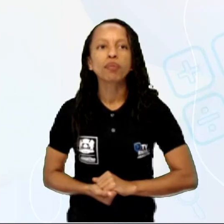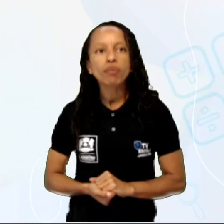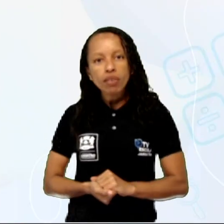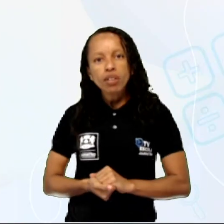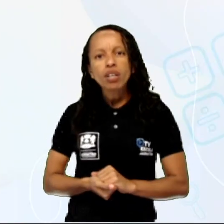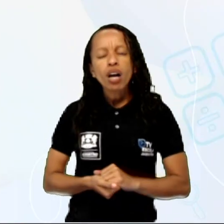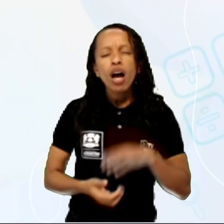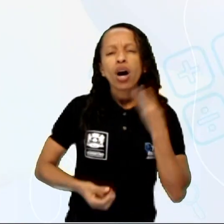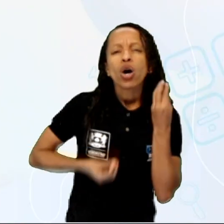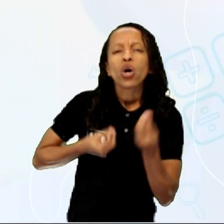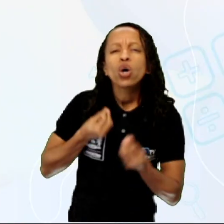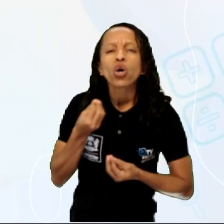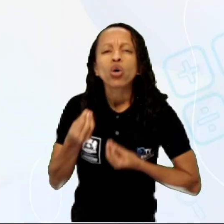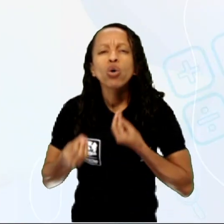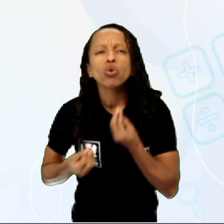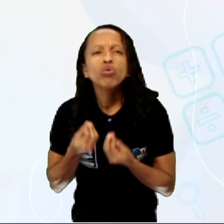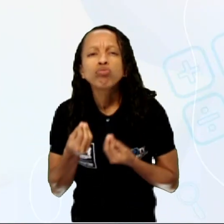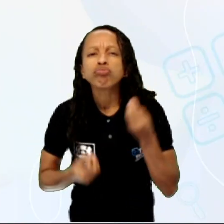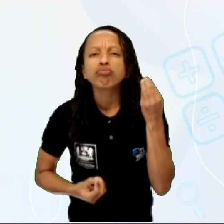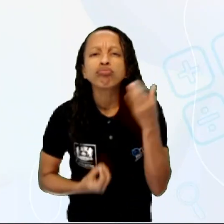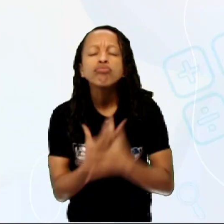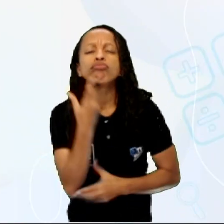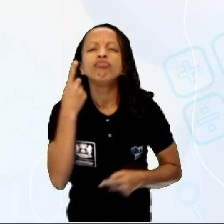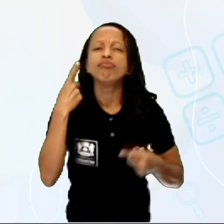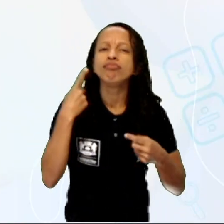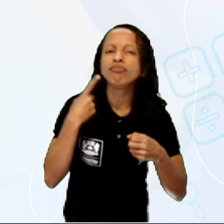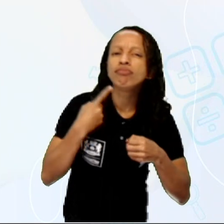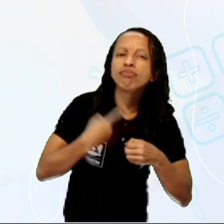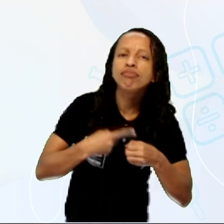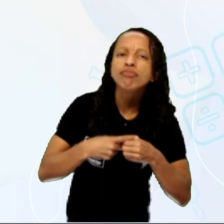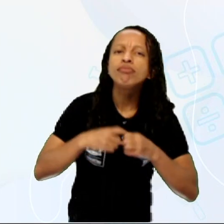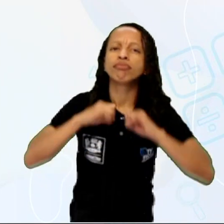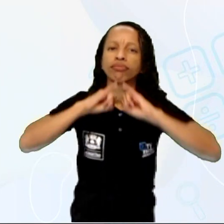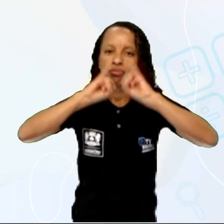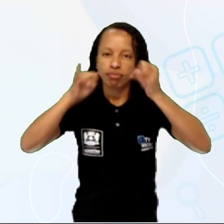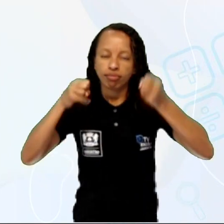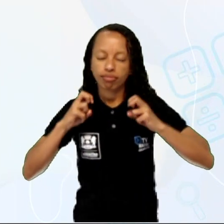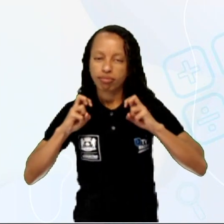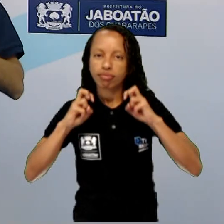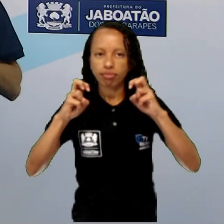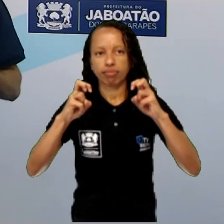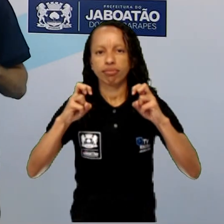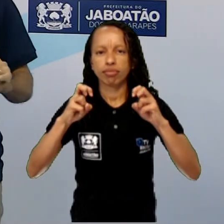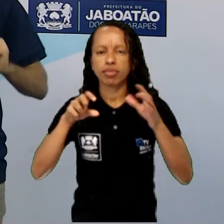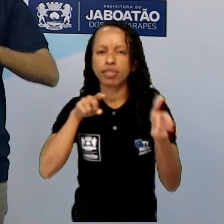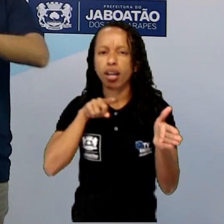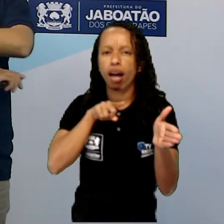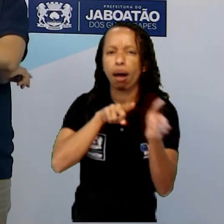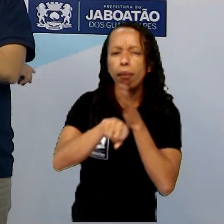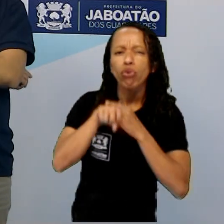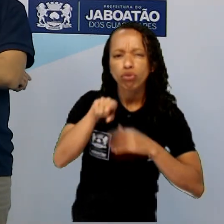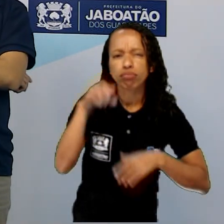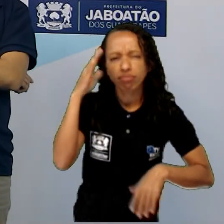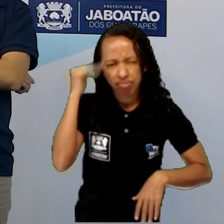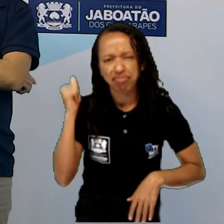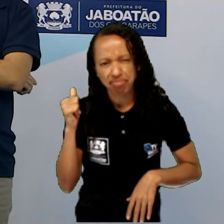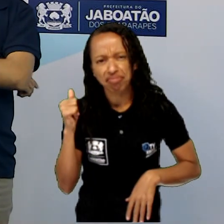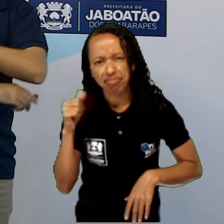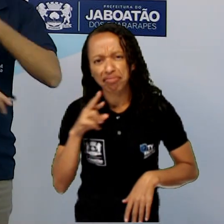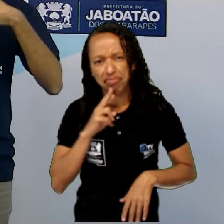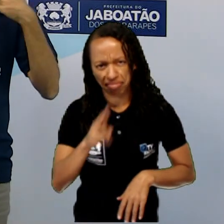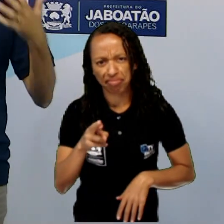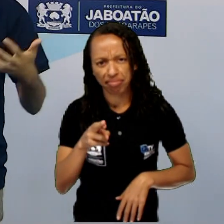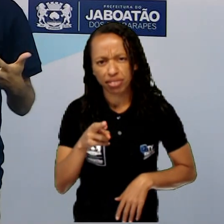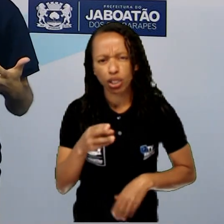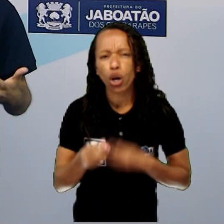Como surgiu a cidade de Jabuatão? Essa pergunta aí, sabe que você sabe responder? Como